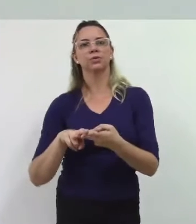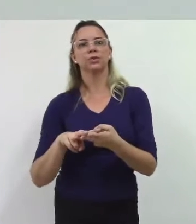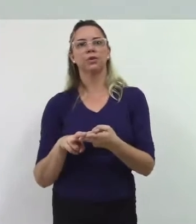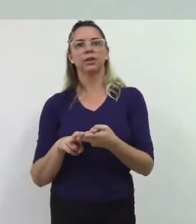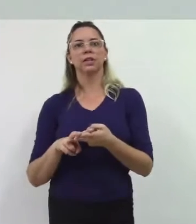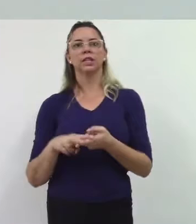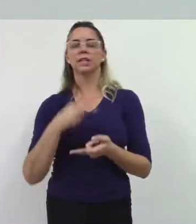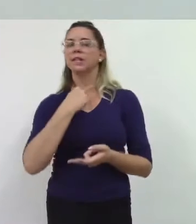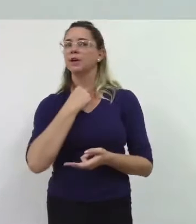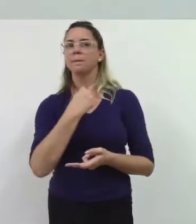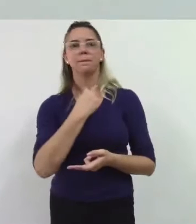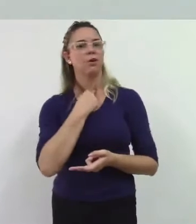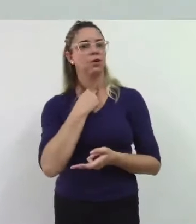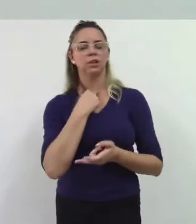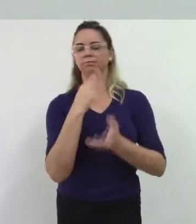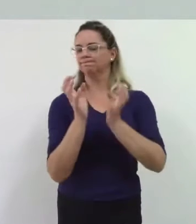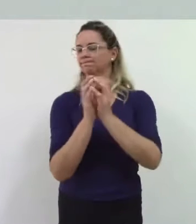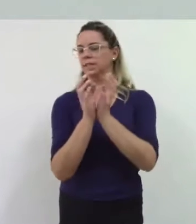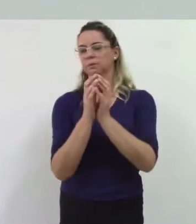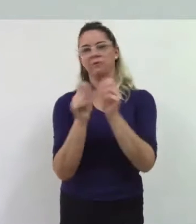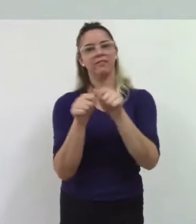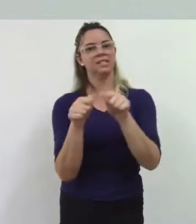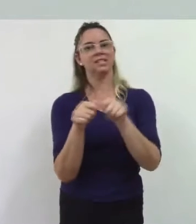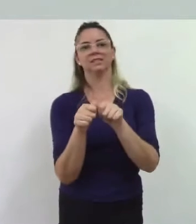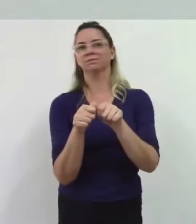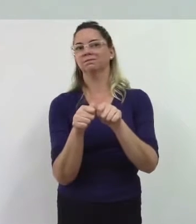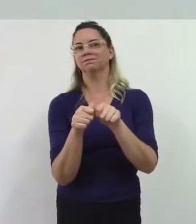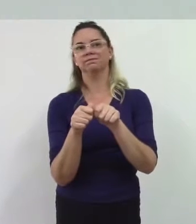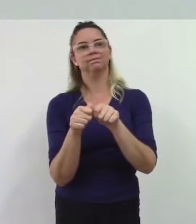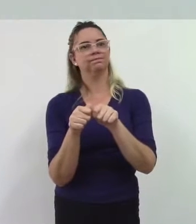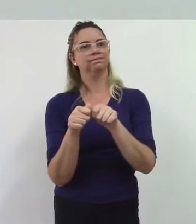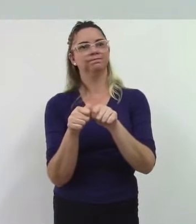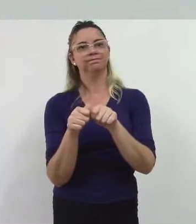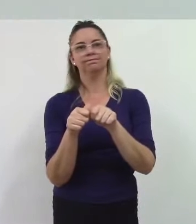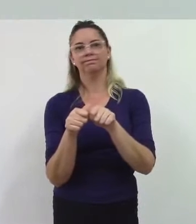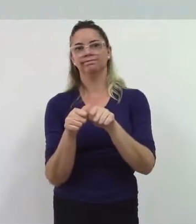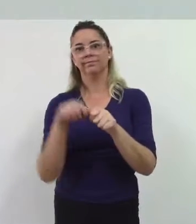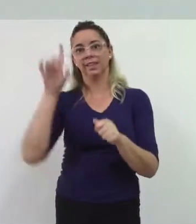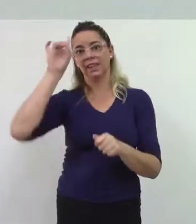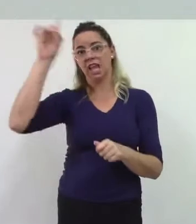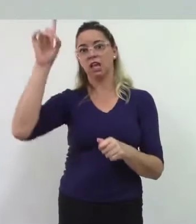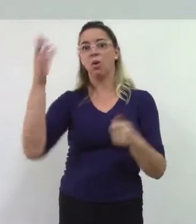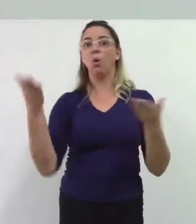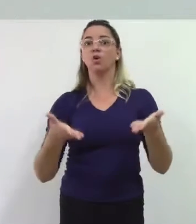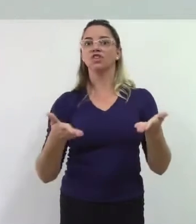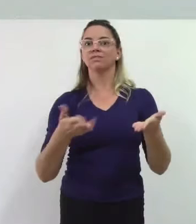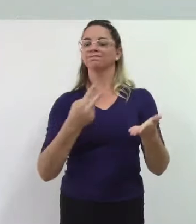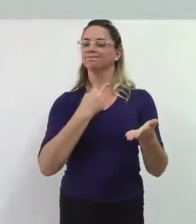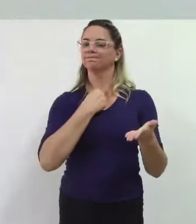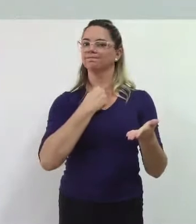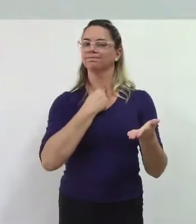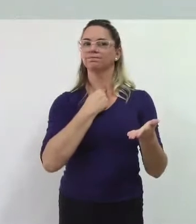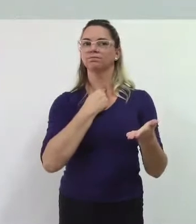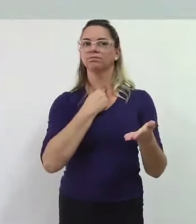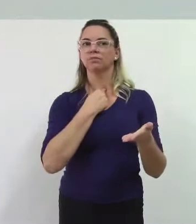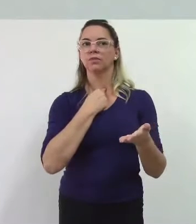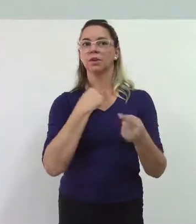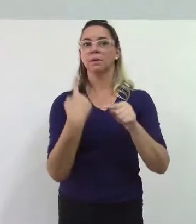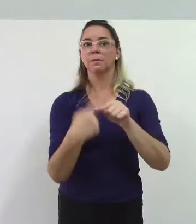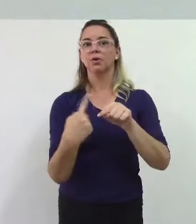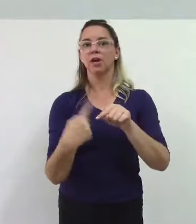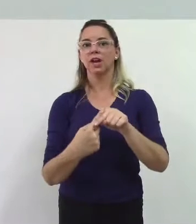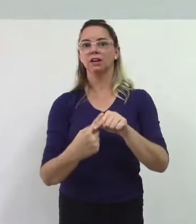não pode ser feito em Pernambuco nesta data, na manhã de hoje, por mais uma incompetência